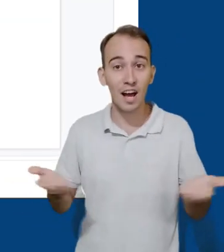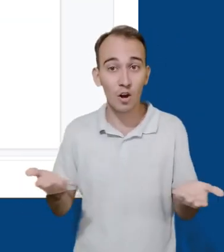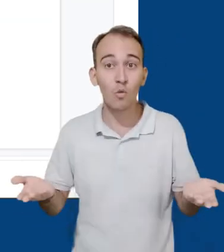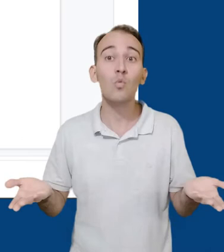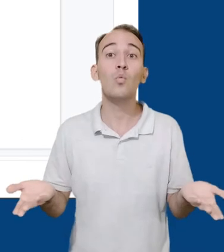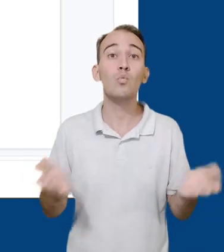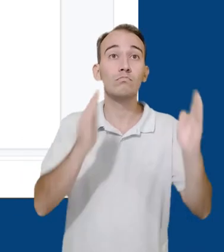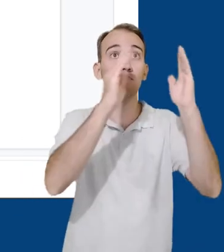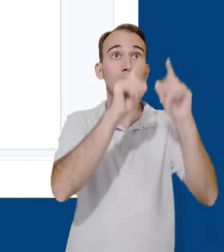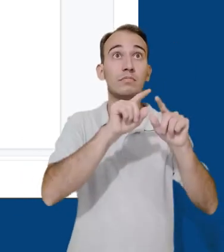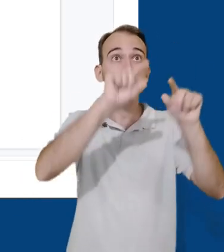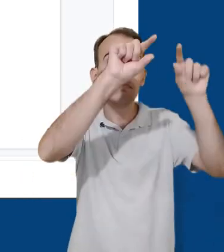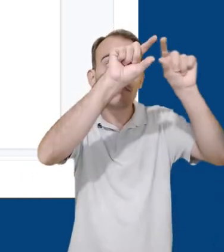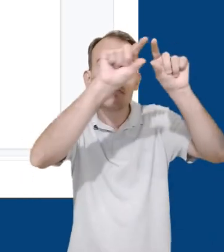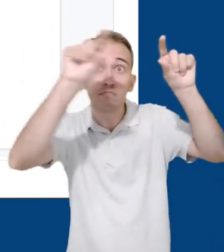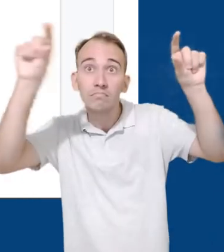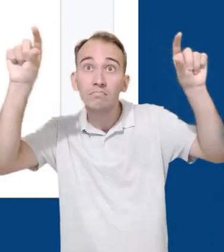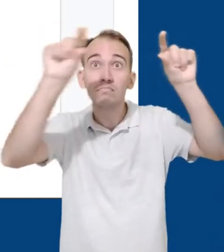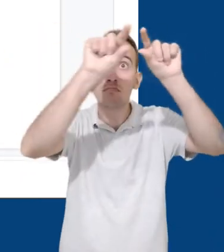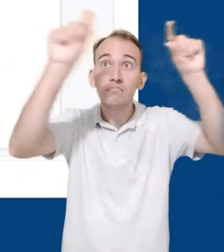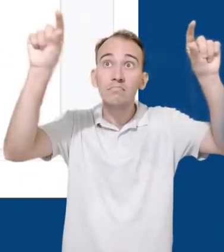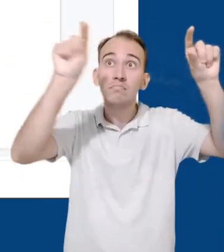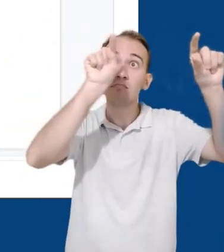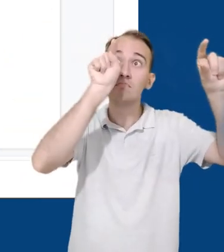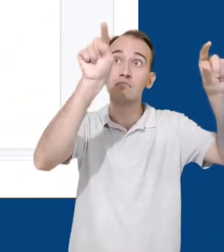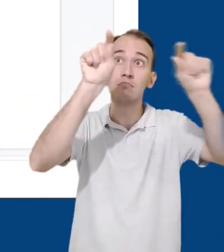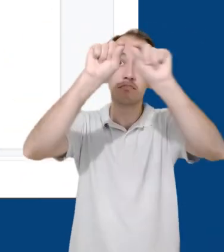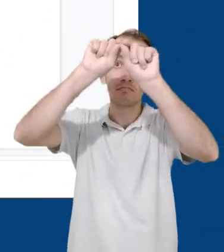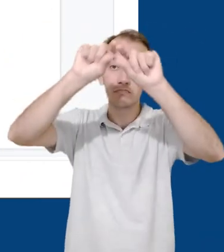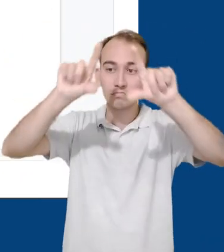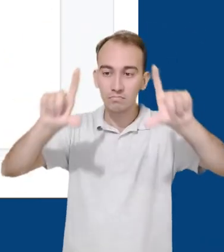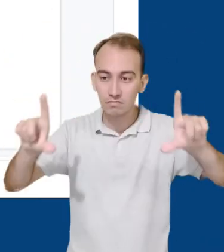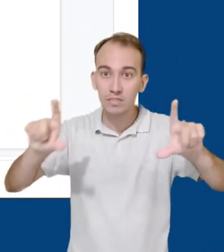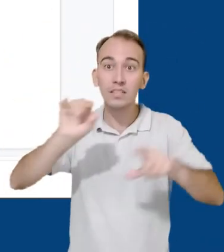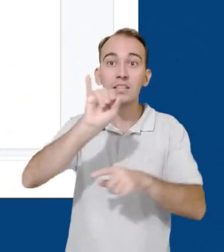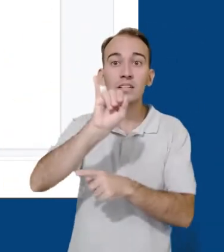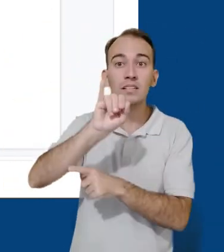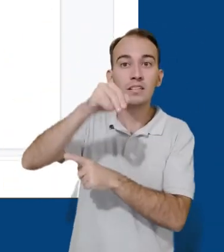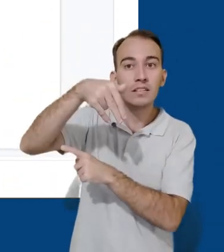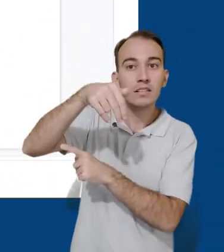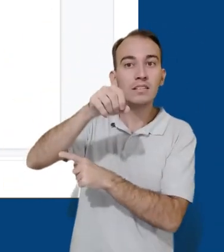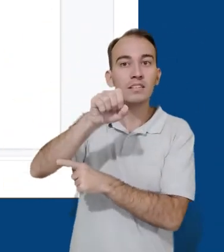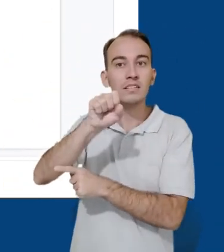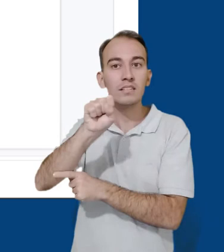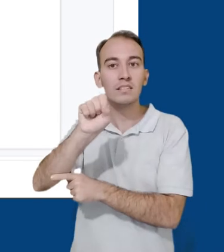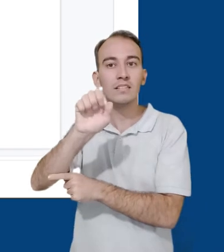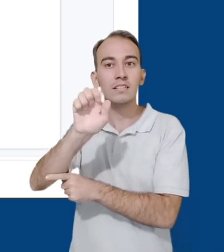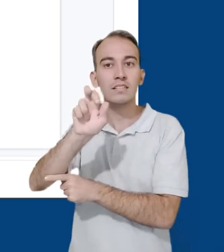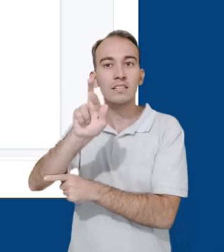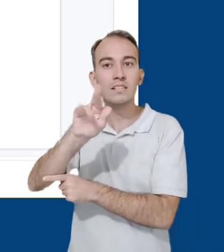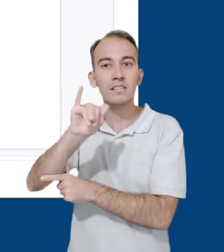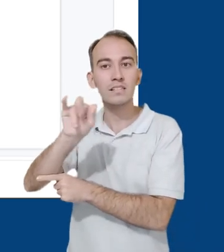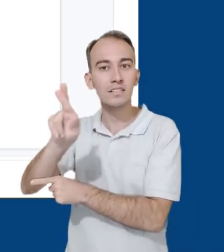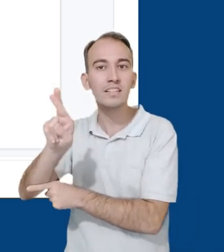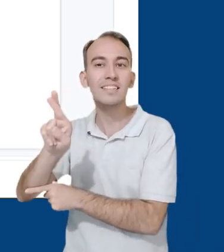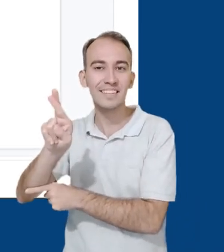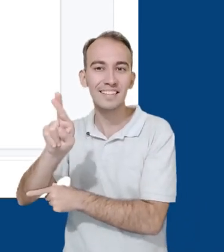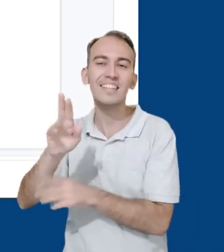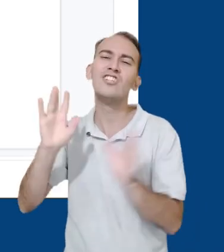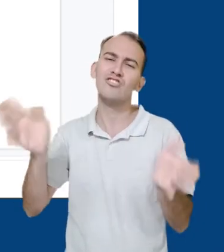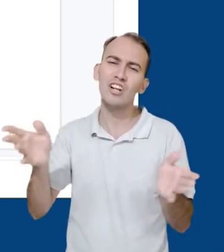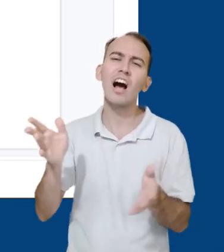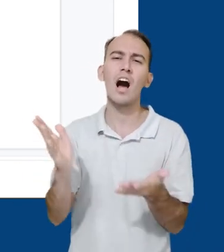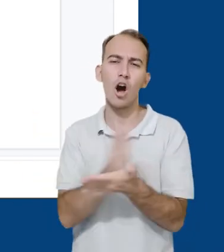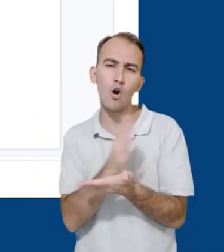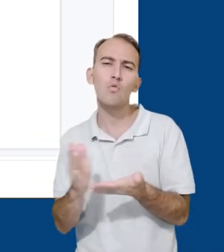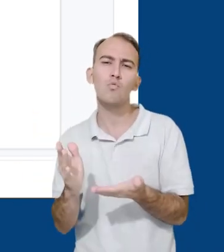Agora, vamos conhecer uma das abas do menu superior, a opção Inserir. Temos aqui algumas opções que nós já vimos antes.